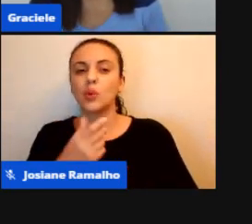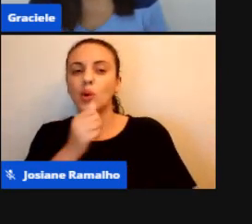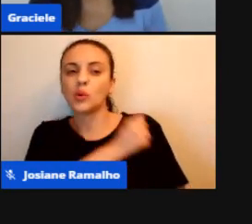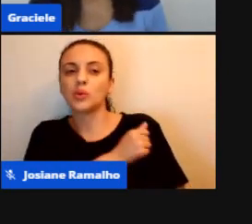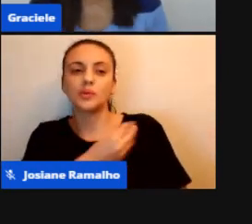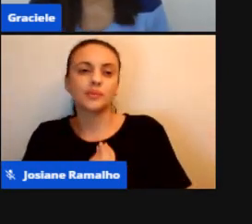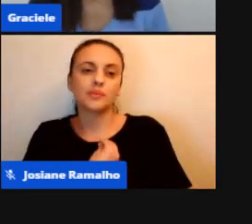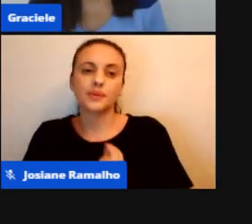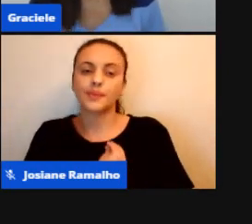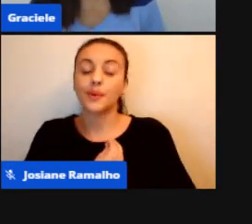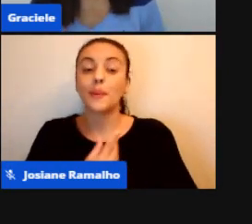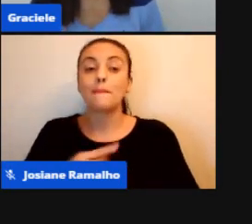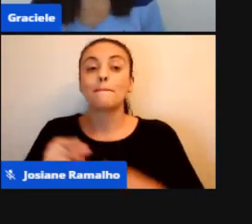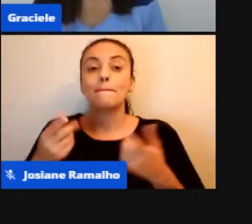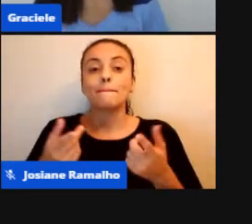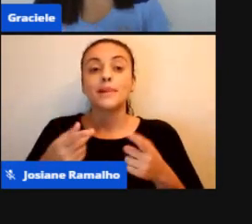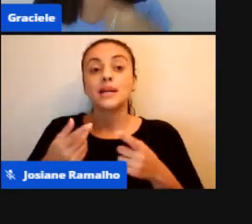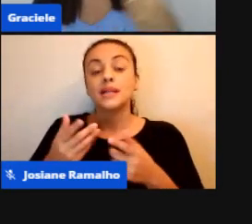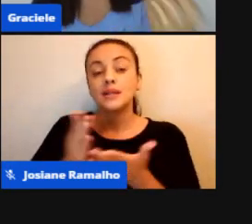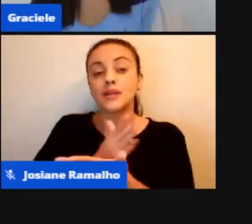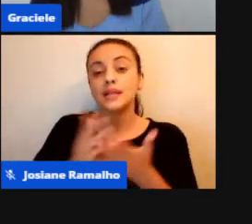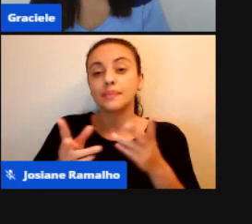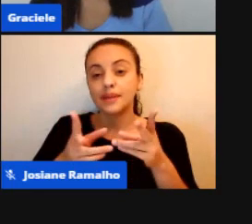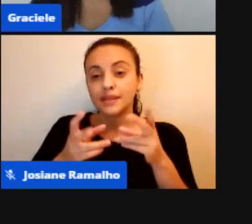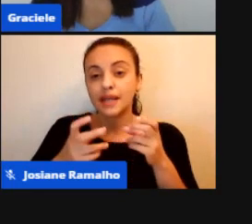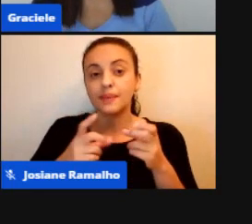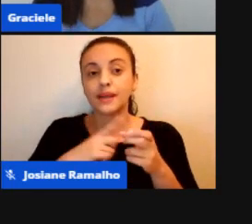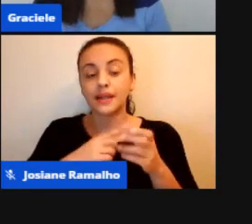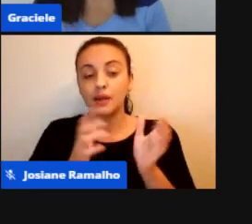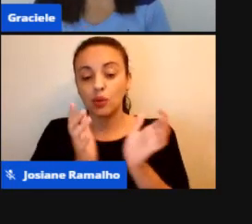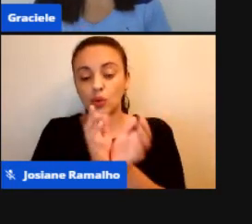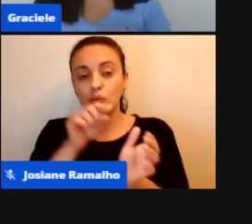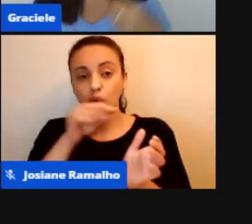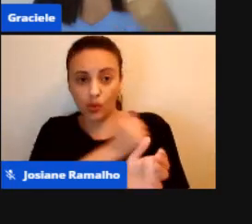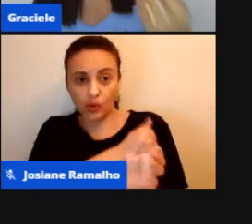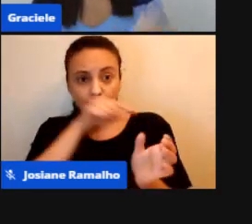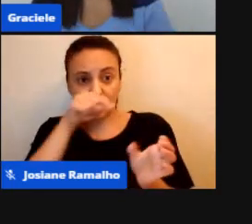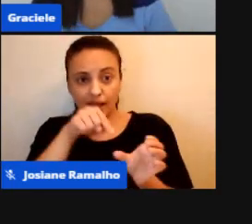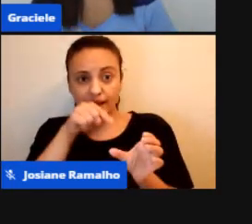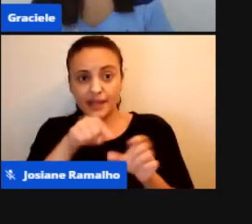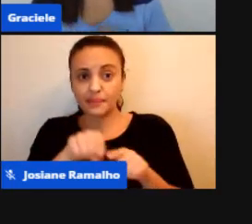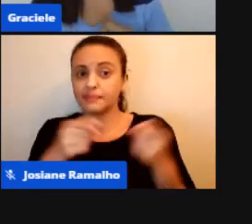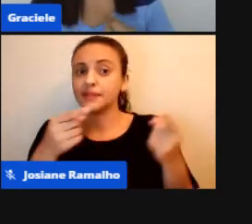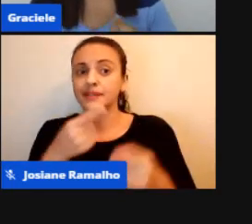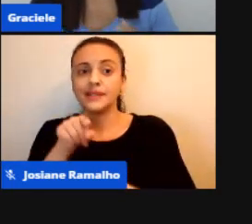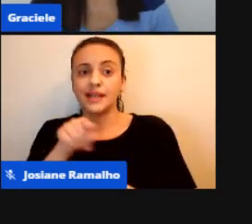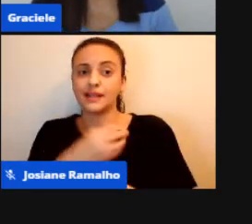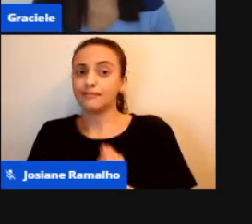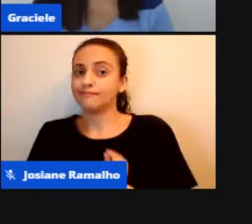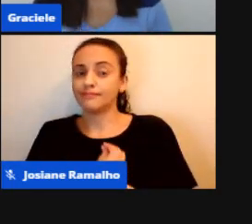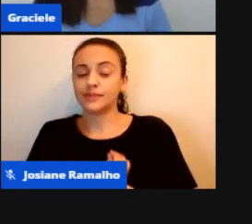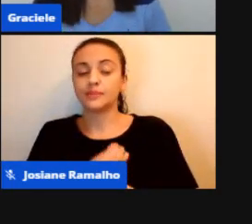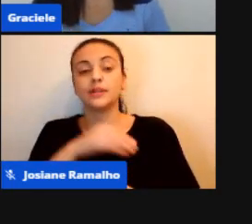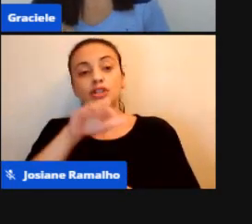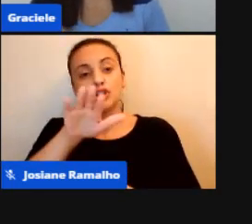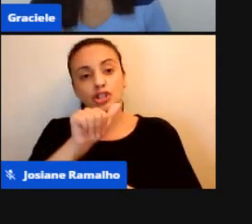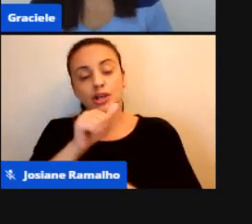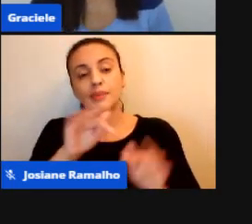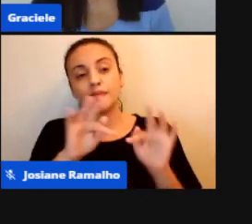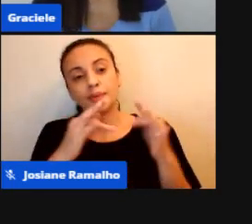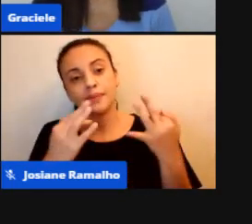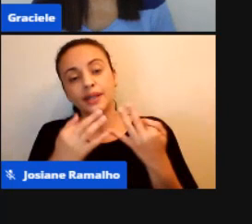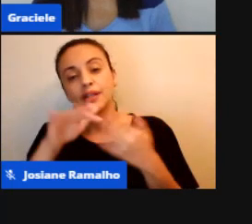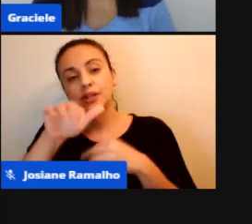grupo, mas ele não participa, leve até a coordenação, chame a família, converse com essa família, tenha